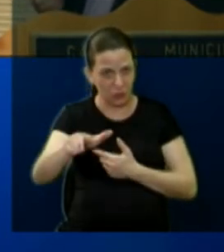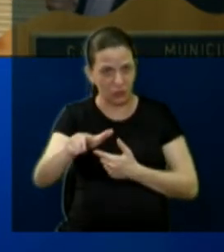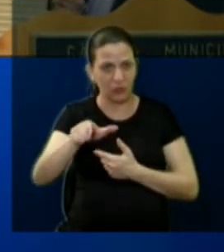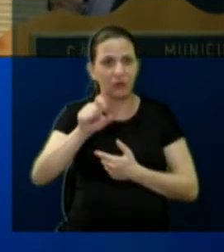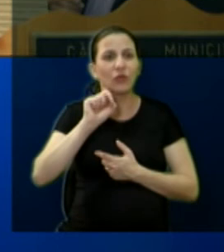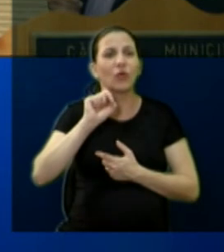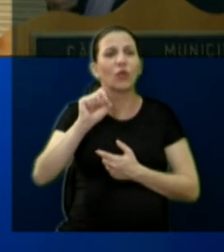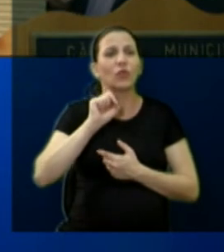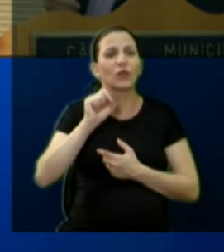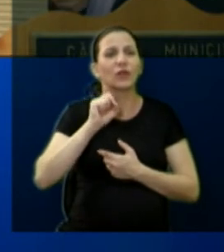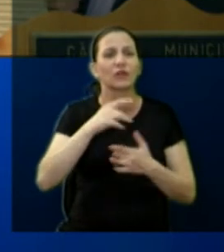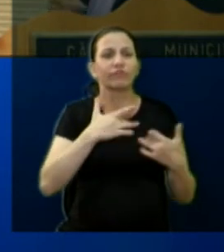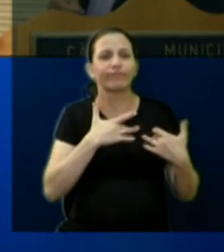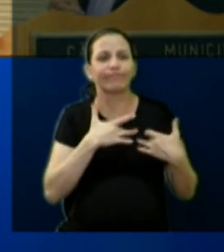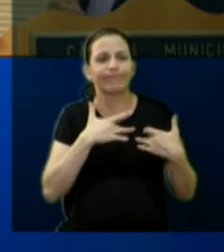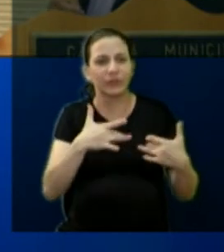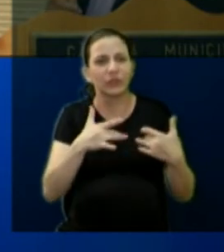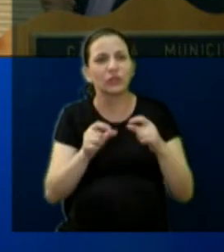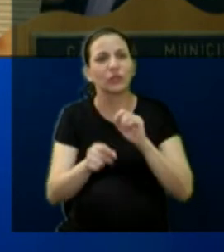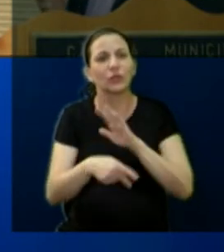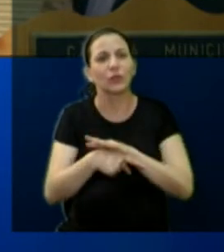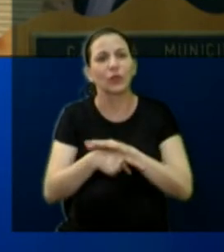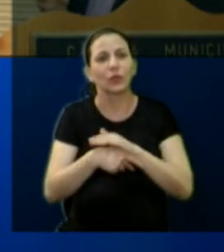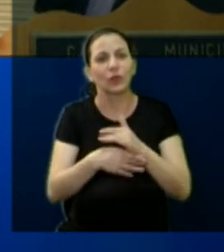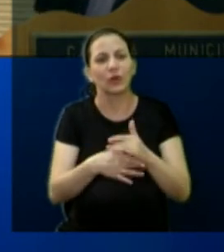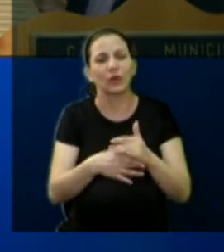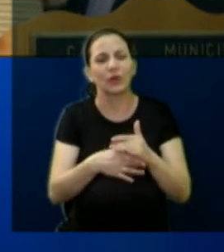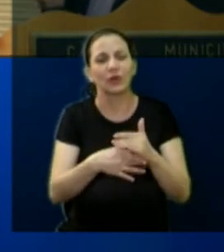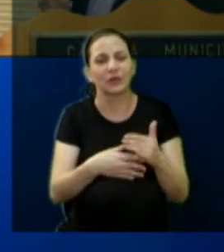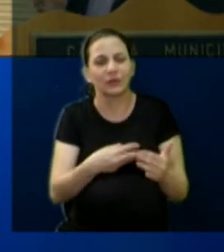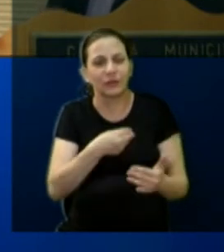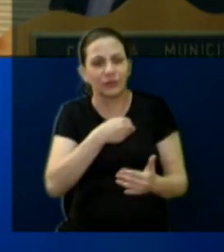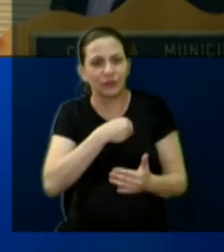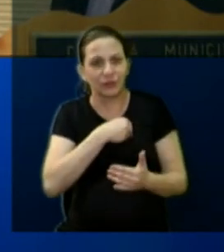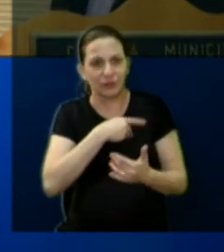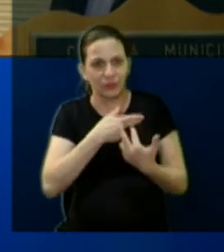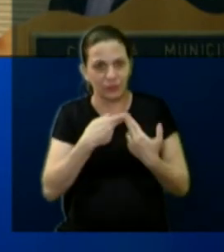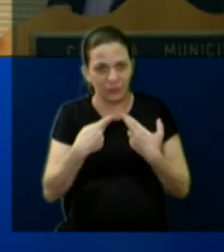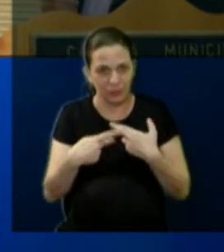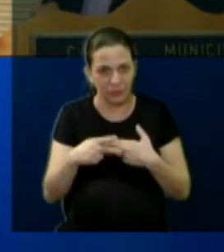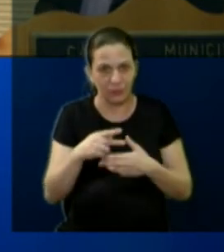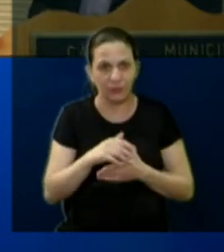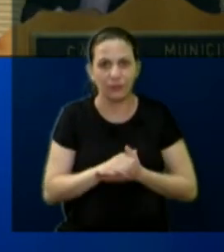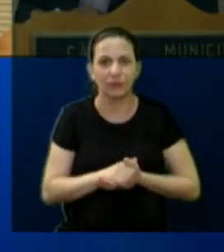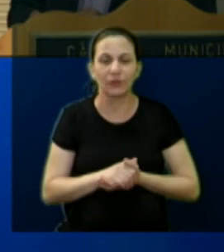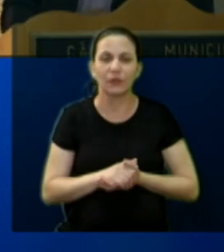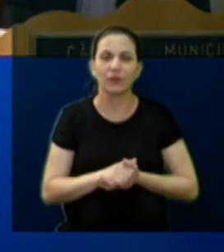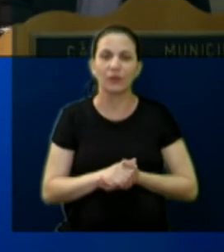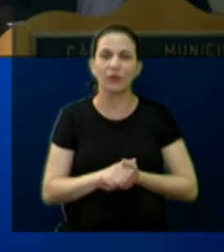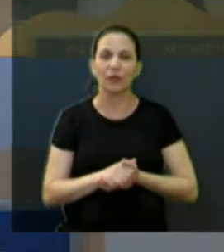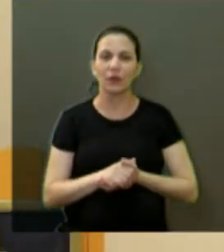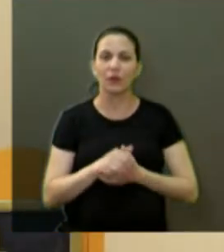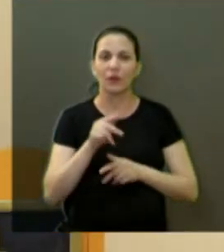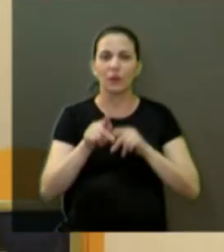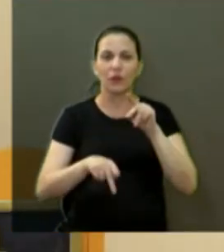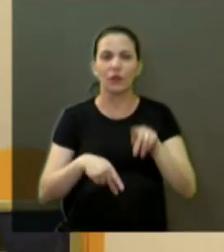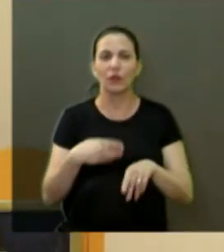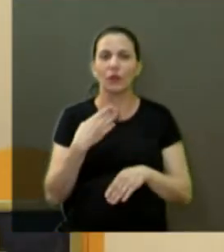que cesa generosamente, com muita misericórdia. É isso que o povo está pedindo,